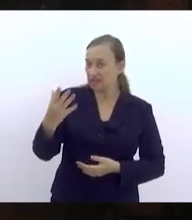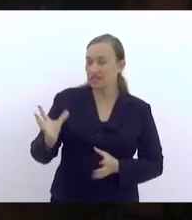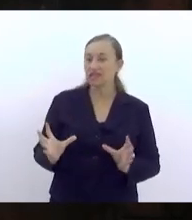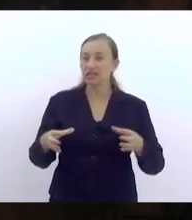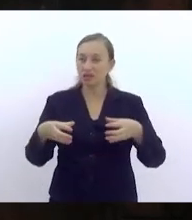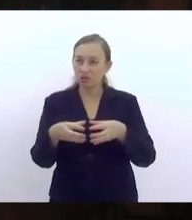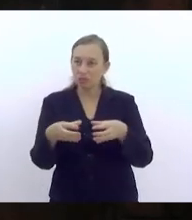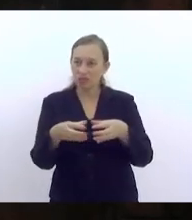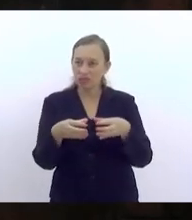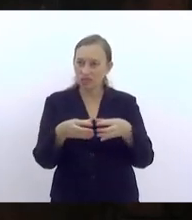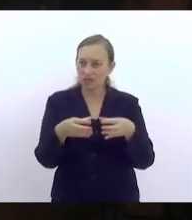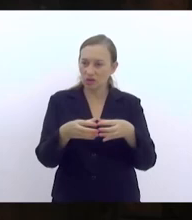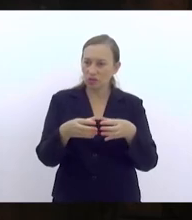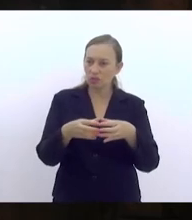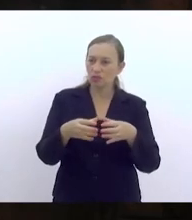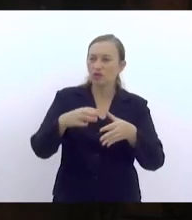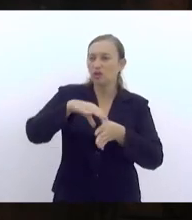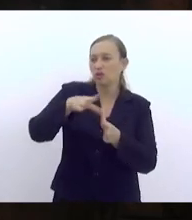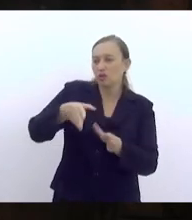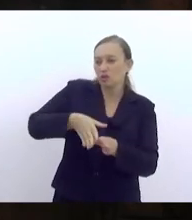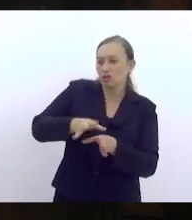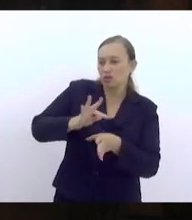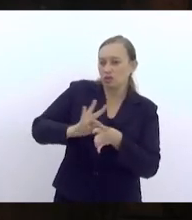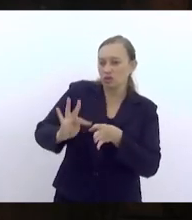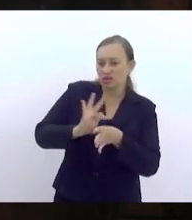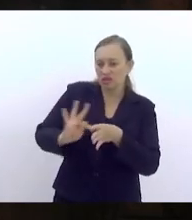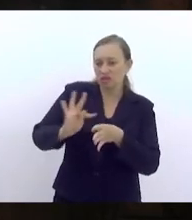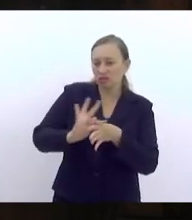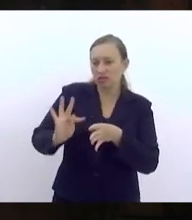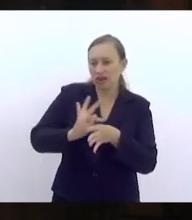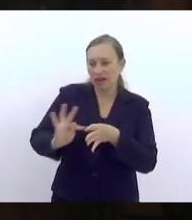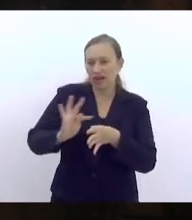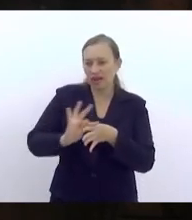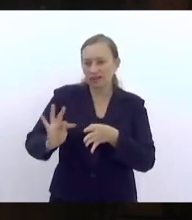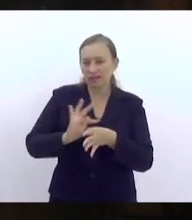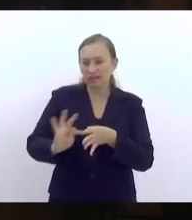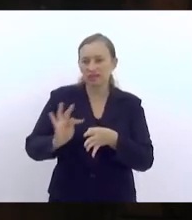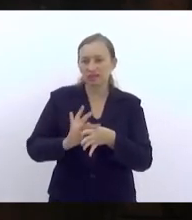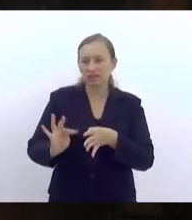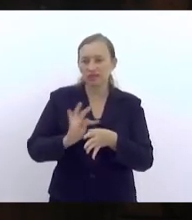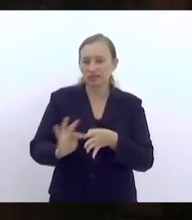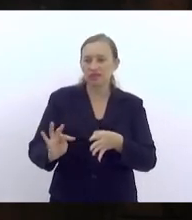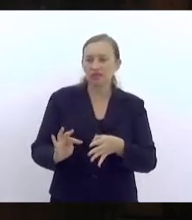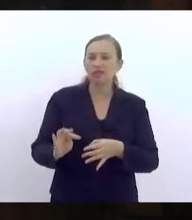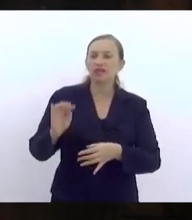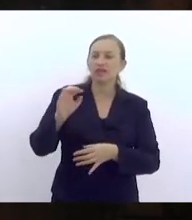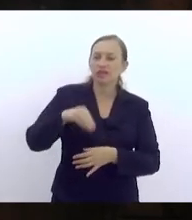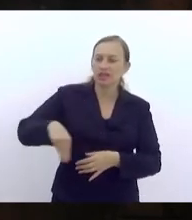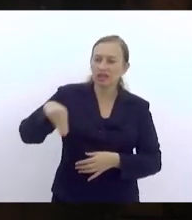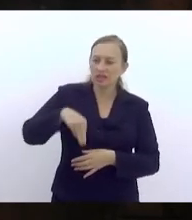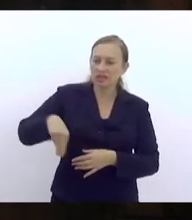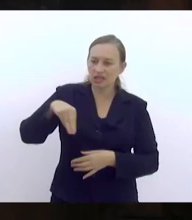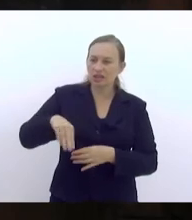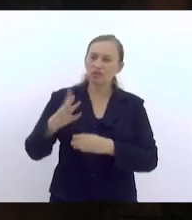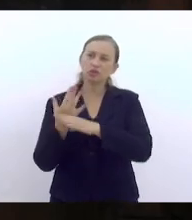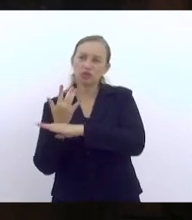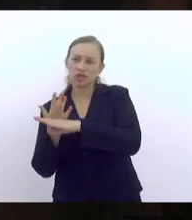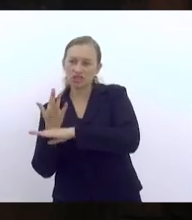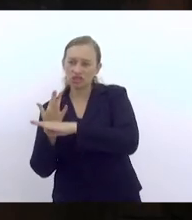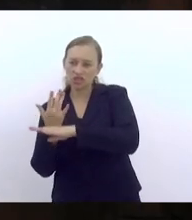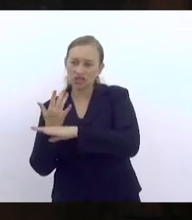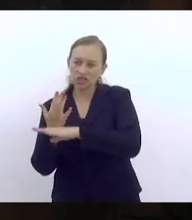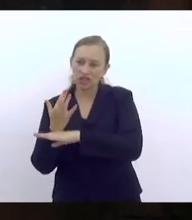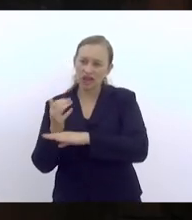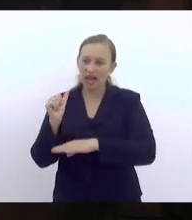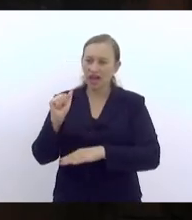tutelares, e aqui eu reconheço alguns, de Miracema, de Duque de Caxias, de Areal, do município de